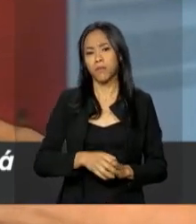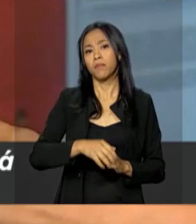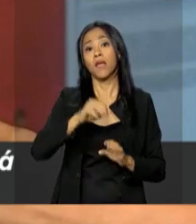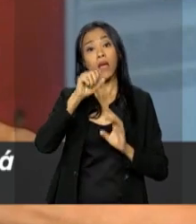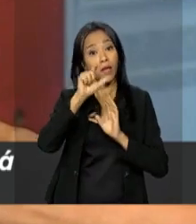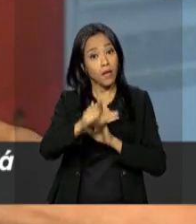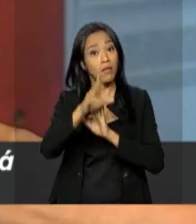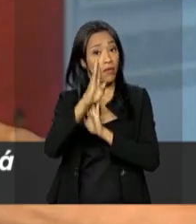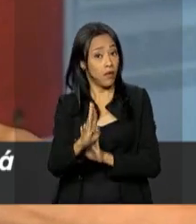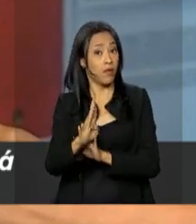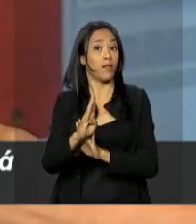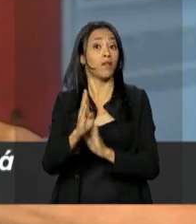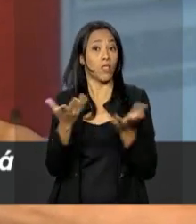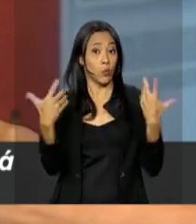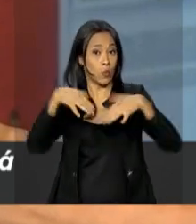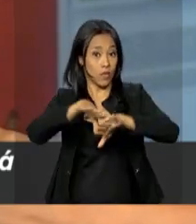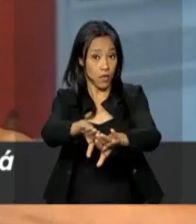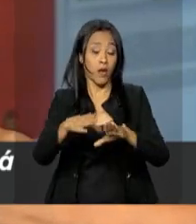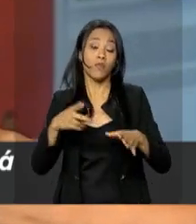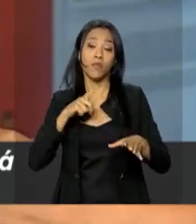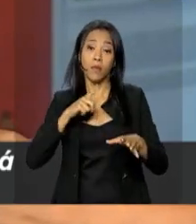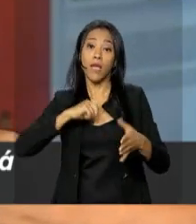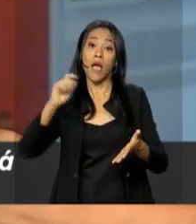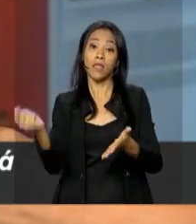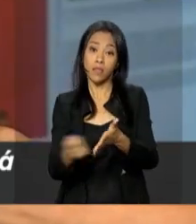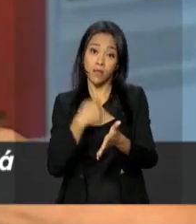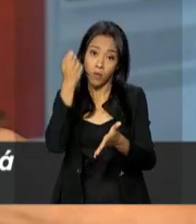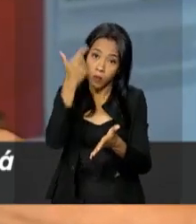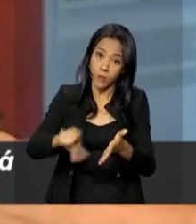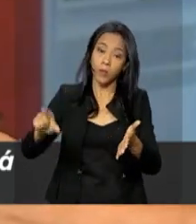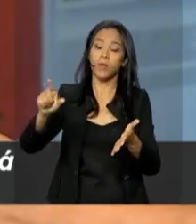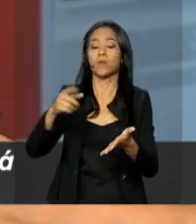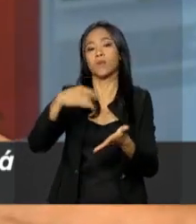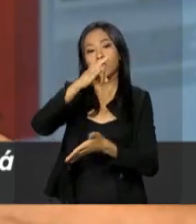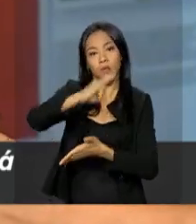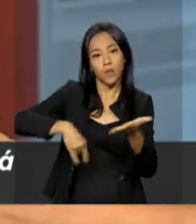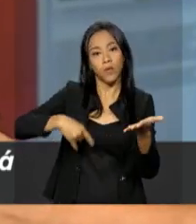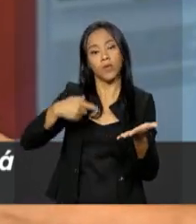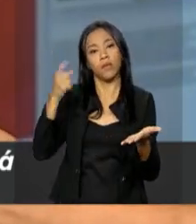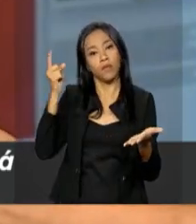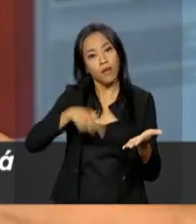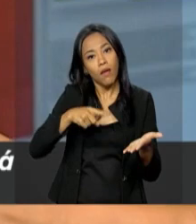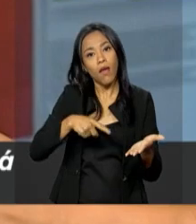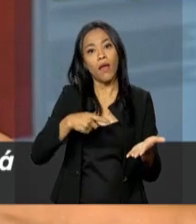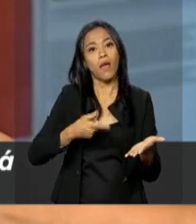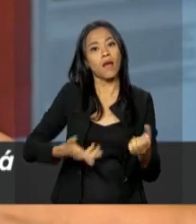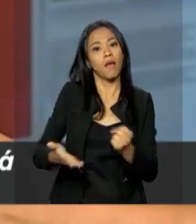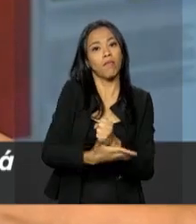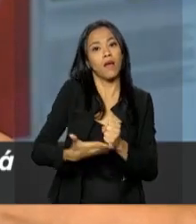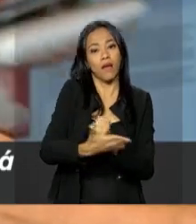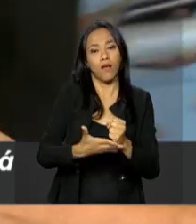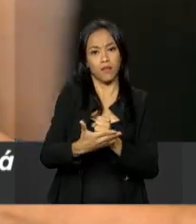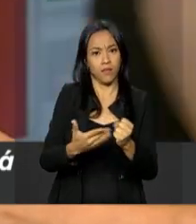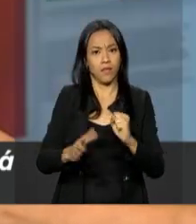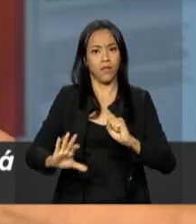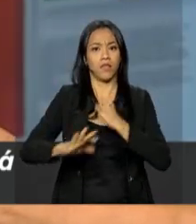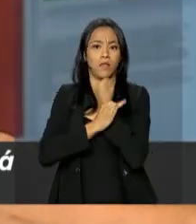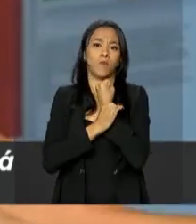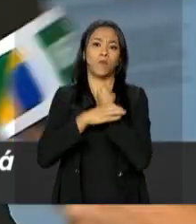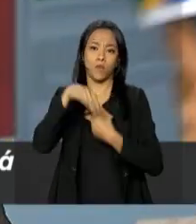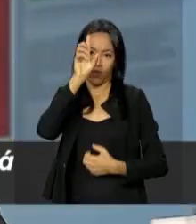Também assinou a Convenção sobre o Direito para a Pessoa com Deficiência, que são, hoje, os nossos balizadores de direitos.